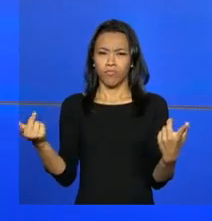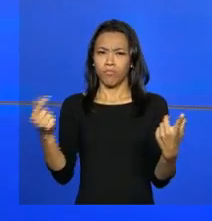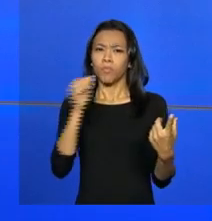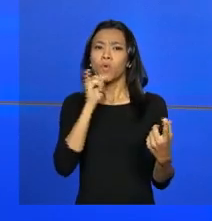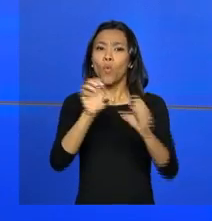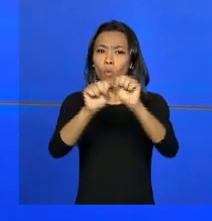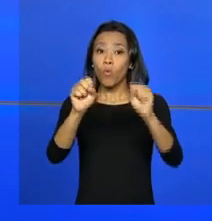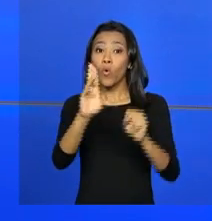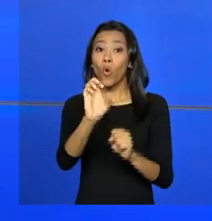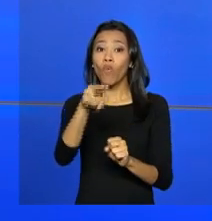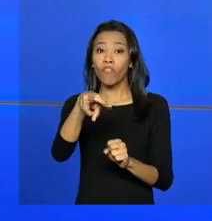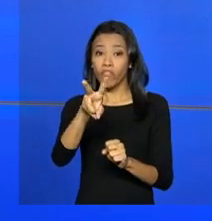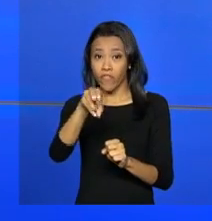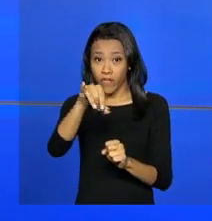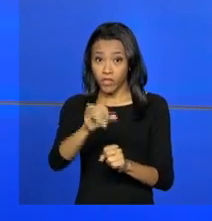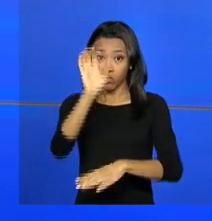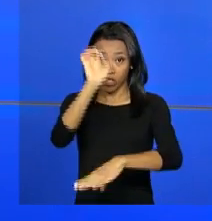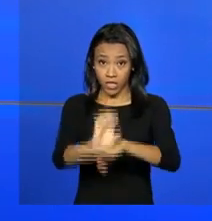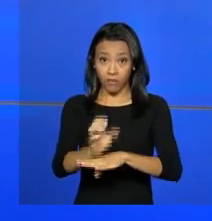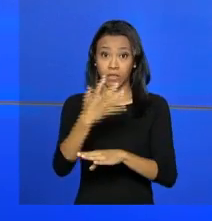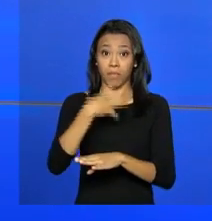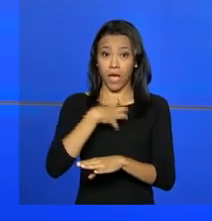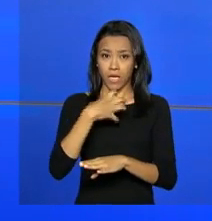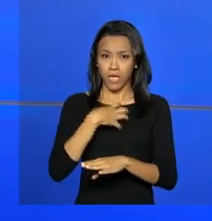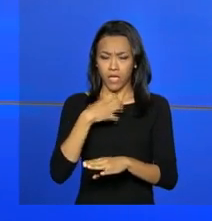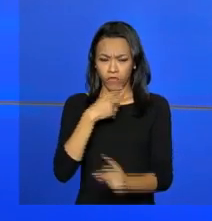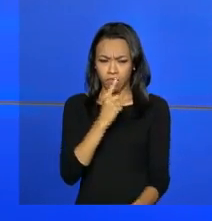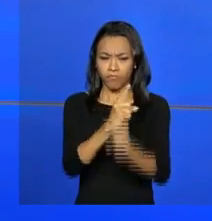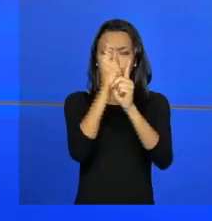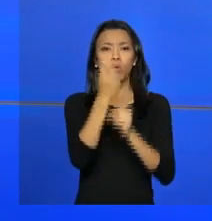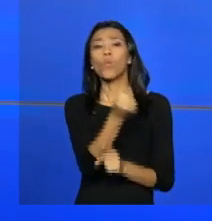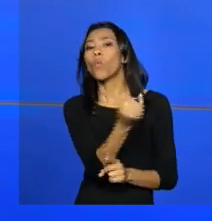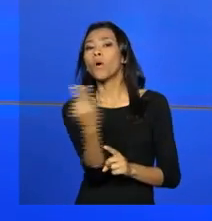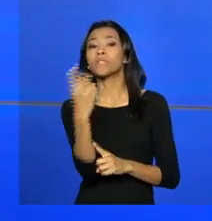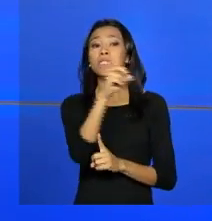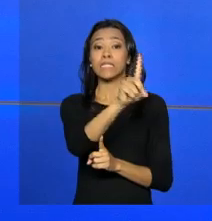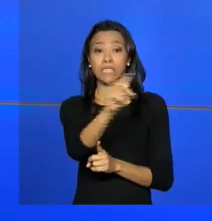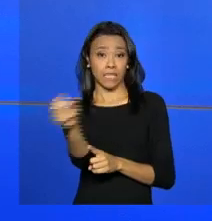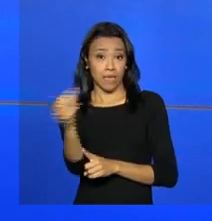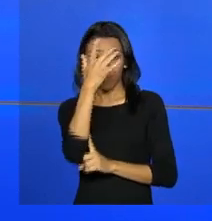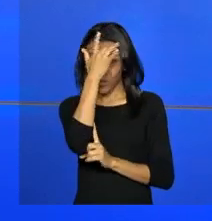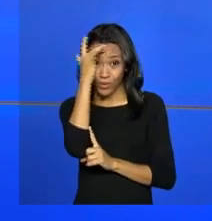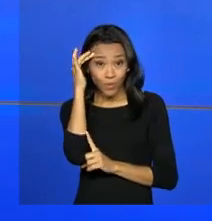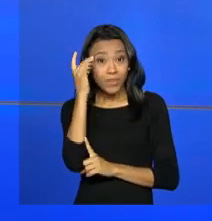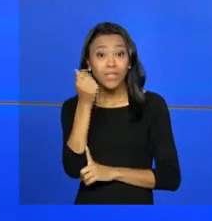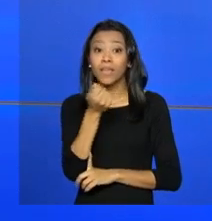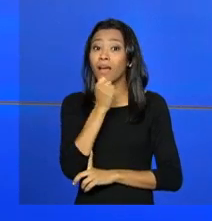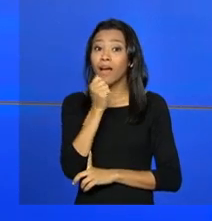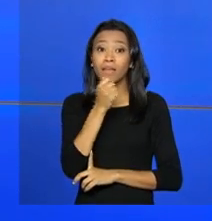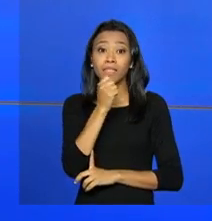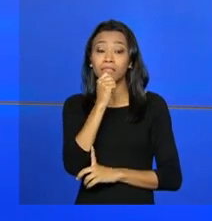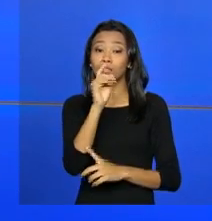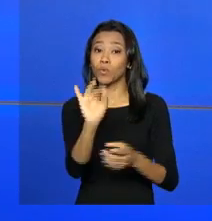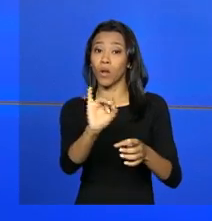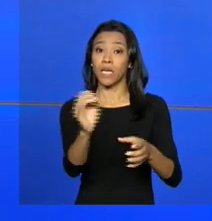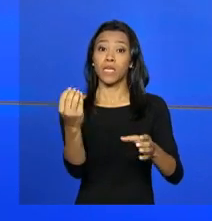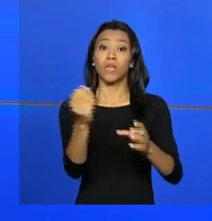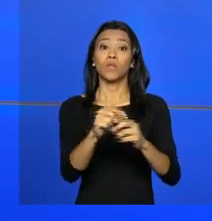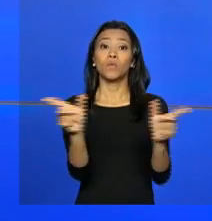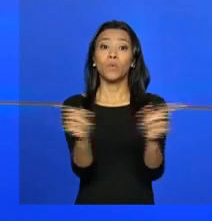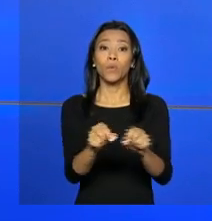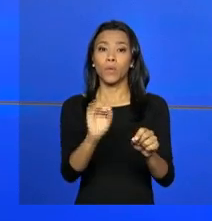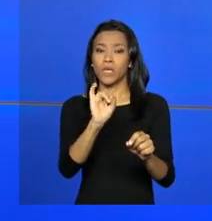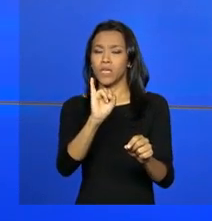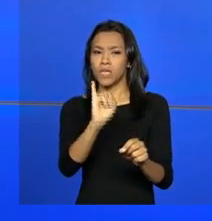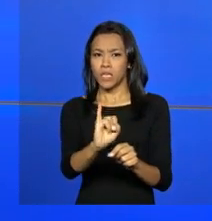convênio com o Estado da Bahia, foram identificadas cerca de 100 pessoas que não declararam os automóveis no imposto de renda. Estima